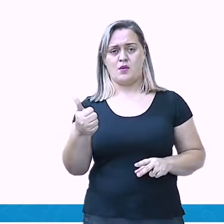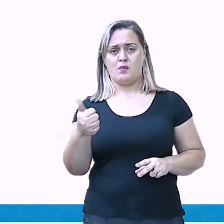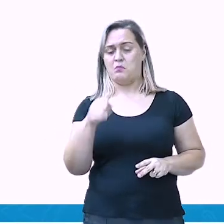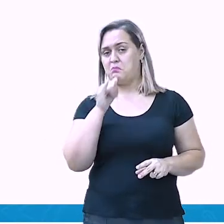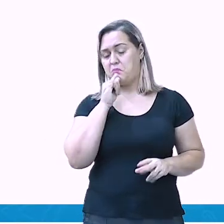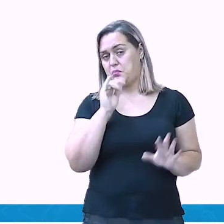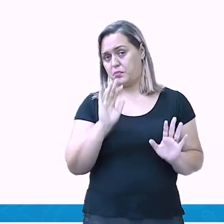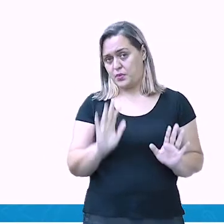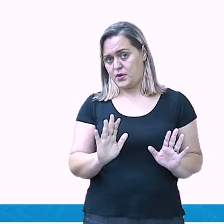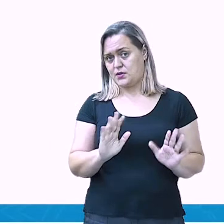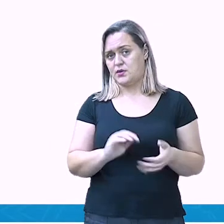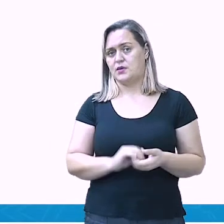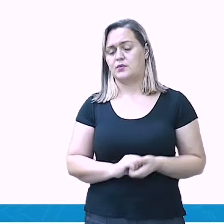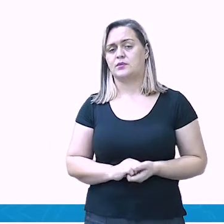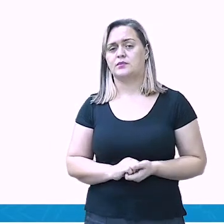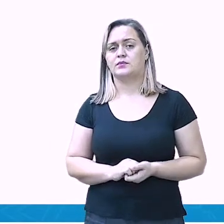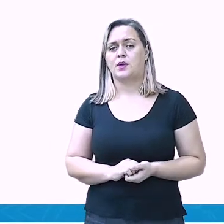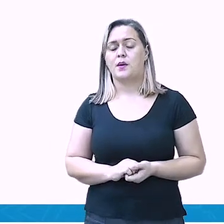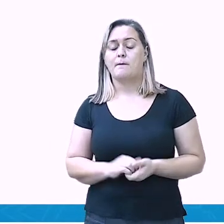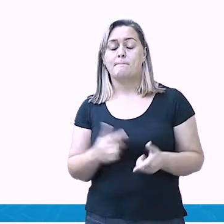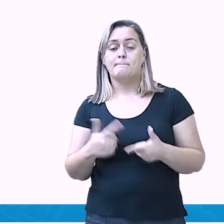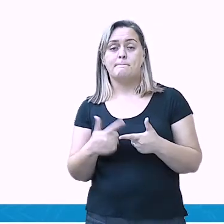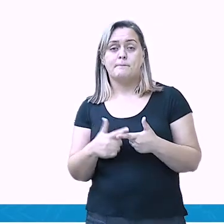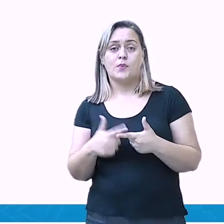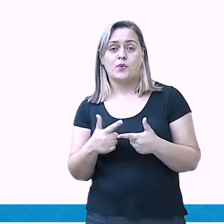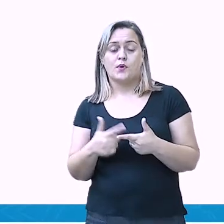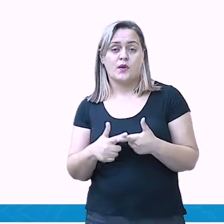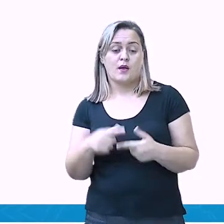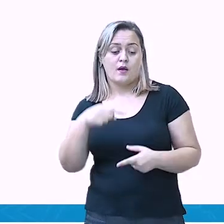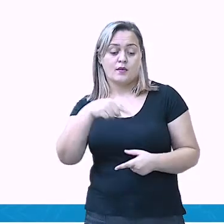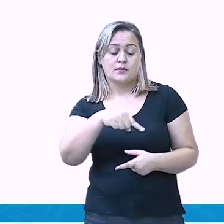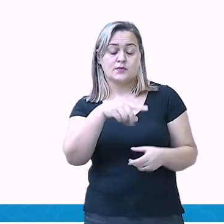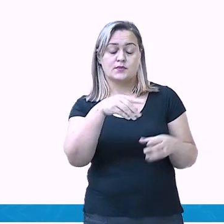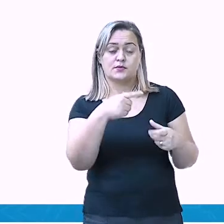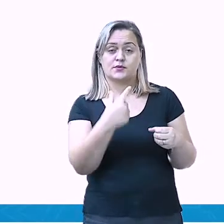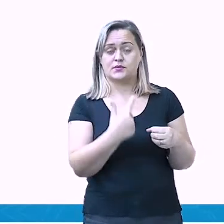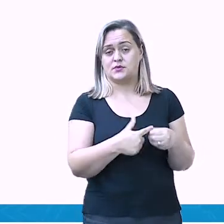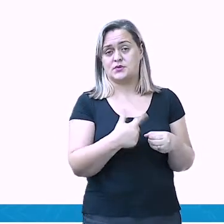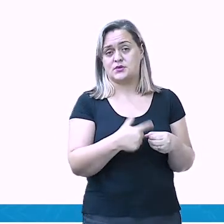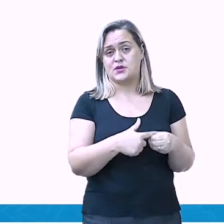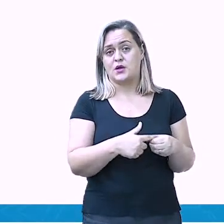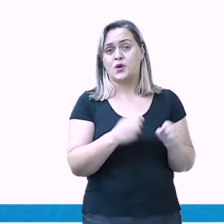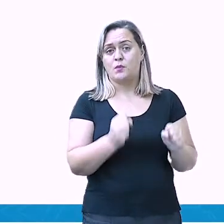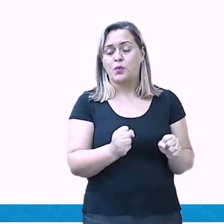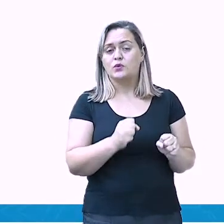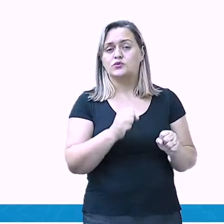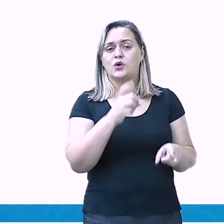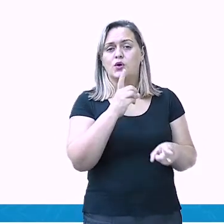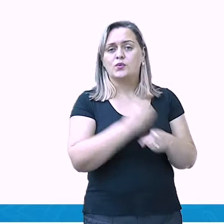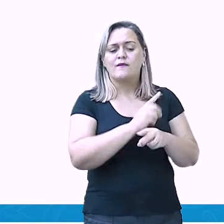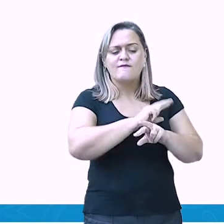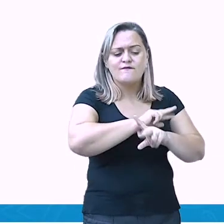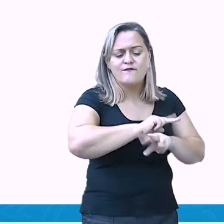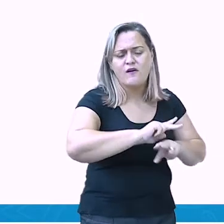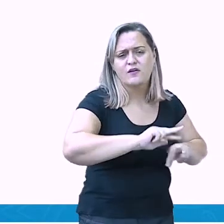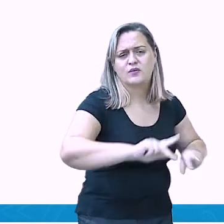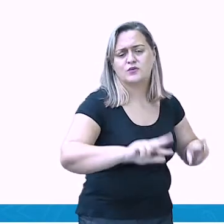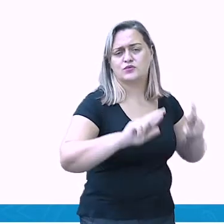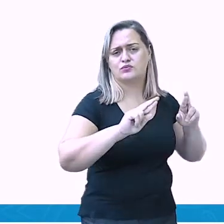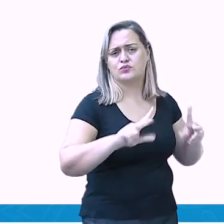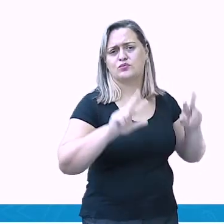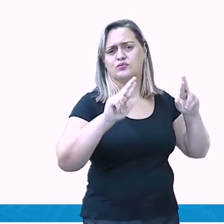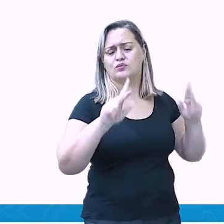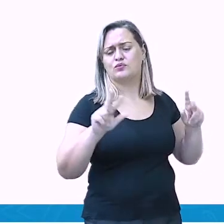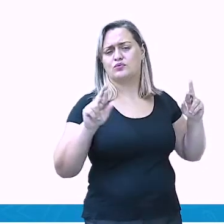Pois aqui, dentro da cidade, não é só plantio. Ele pode encontrar ali, passando por dentro do